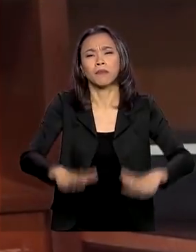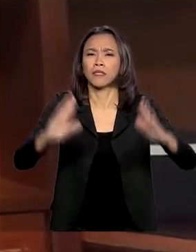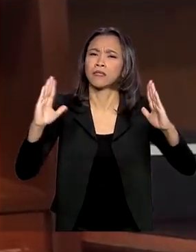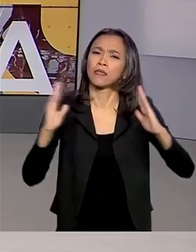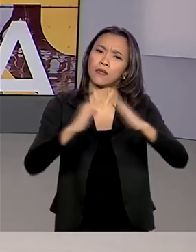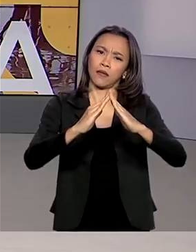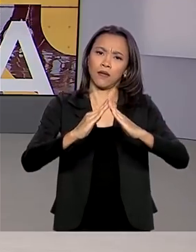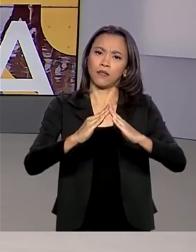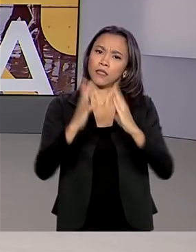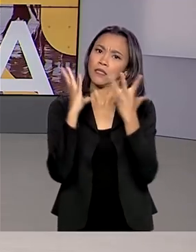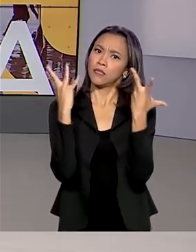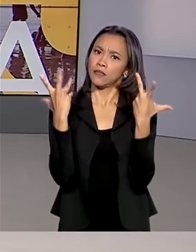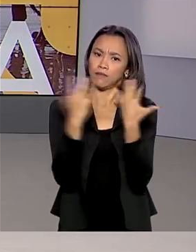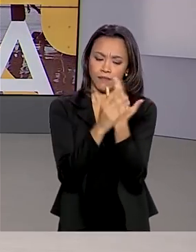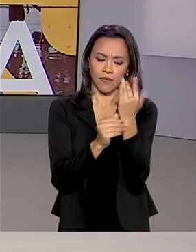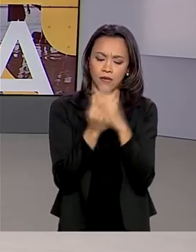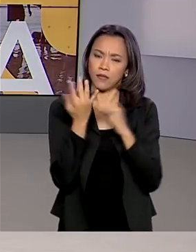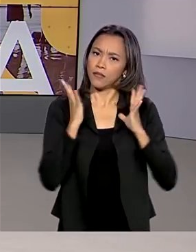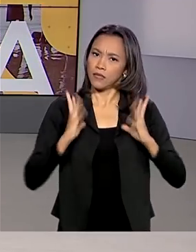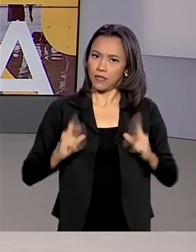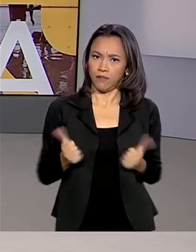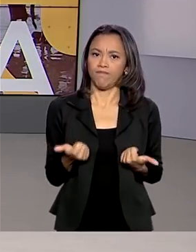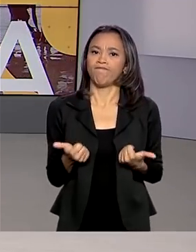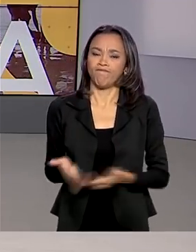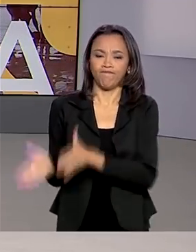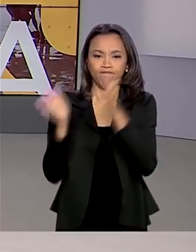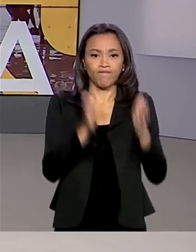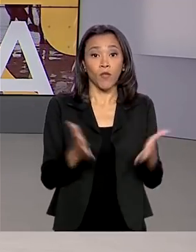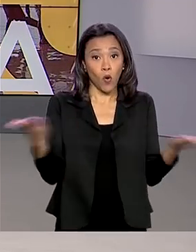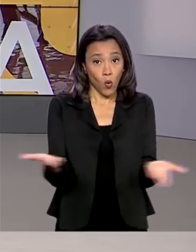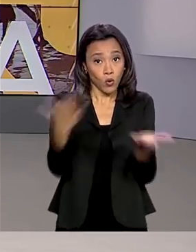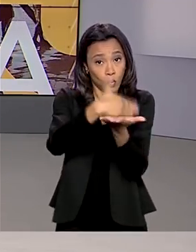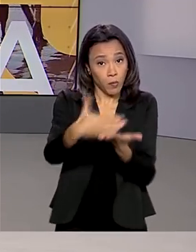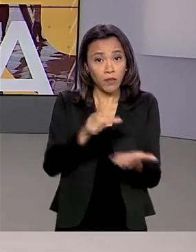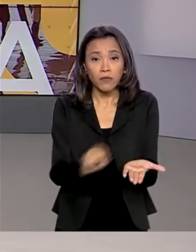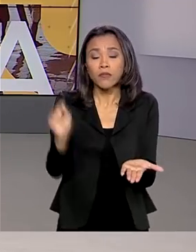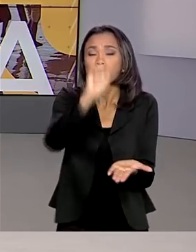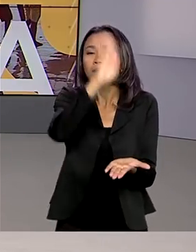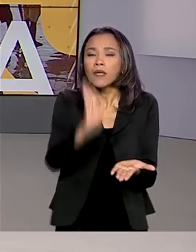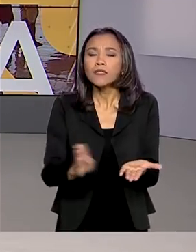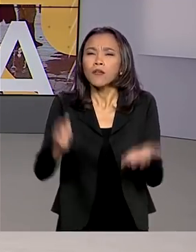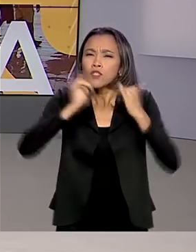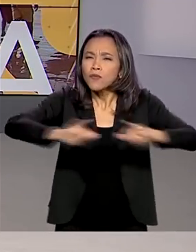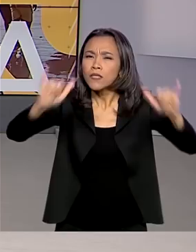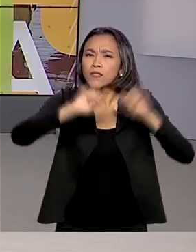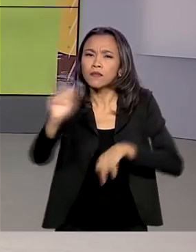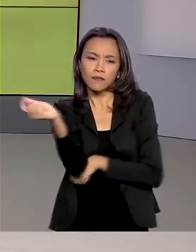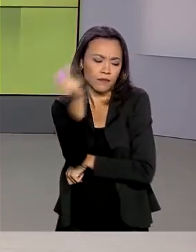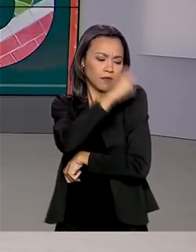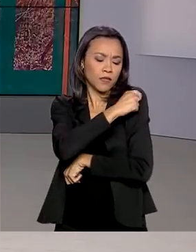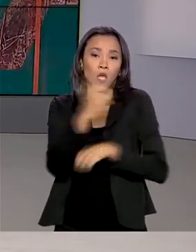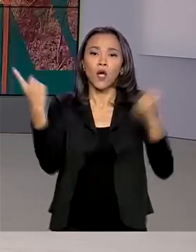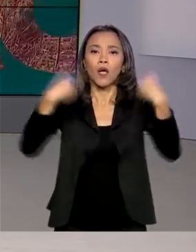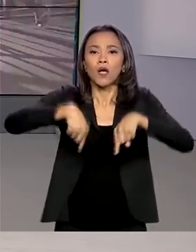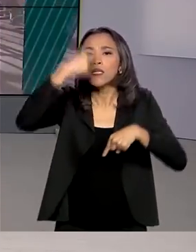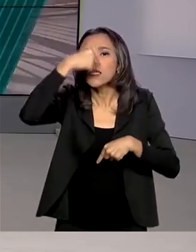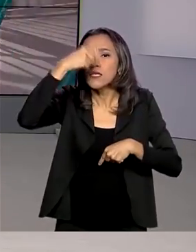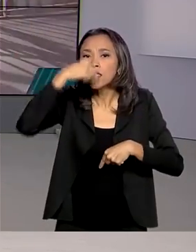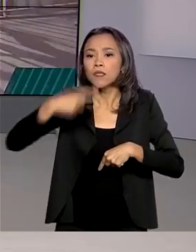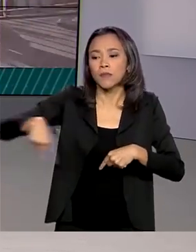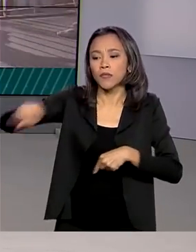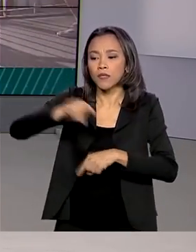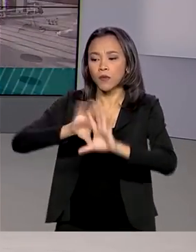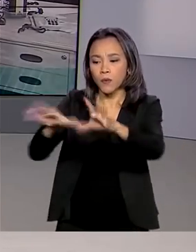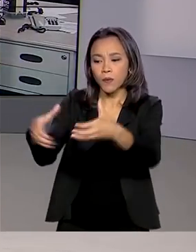higiene. E começa hoje em todo o país a campanha de vacinação contra a gripe para idosos e profissionais da